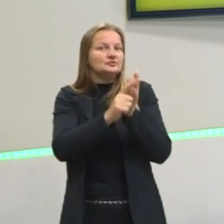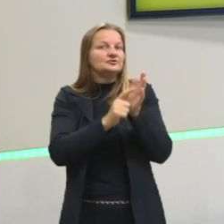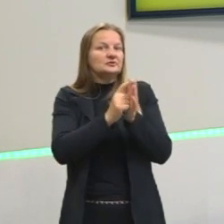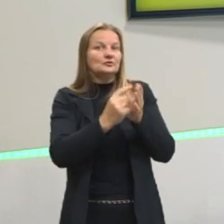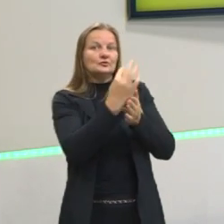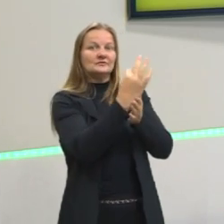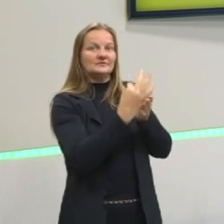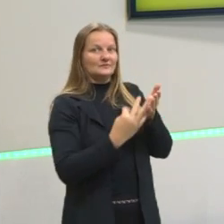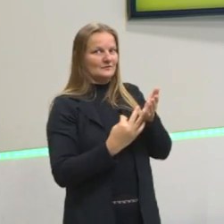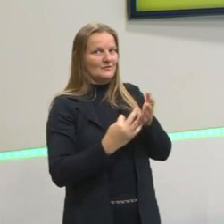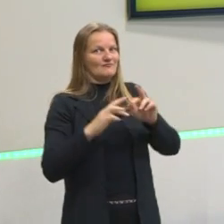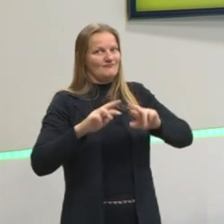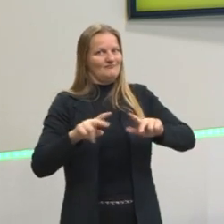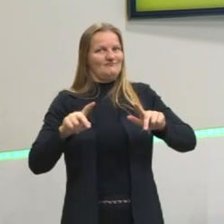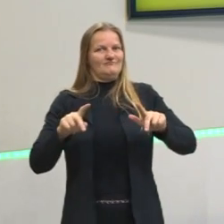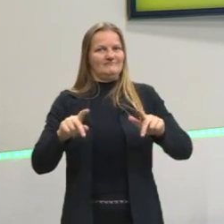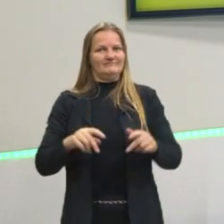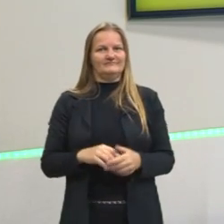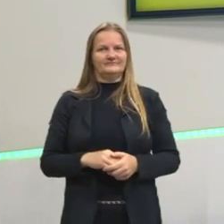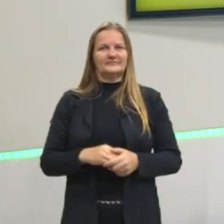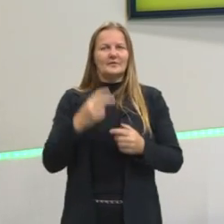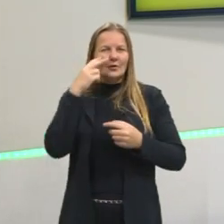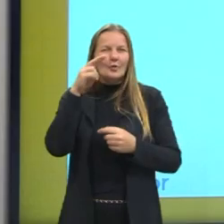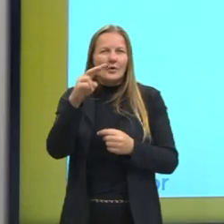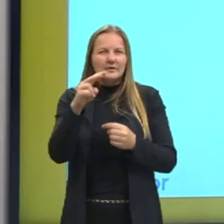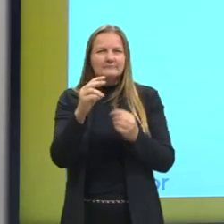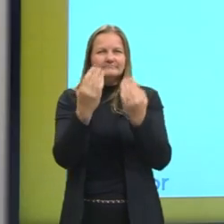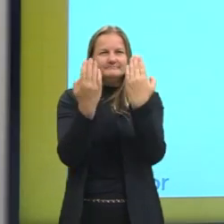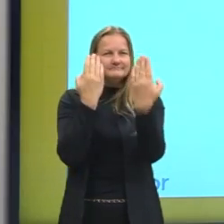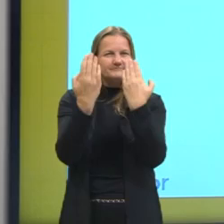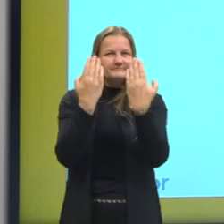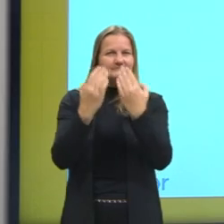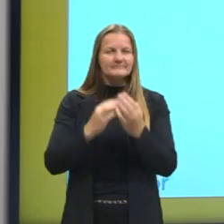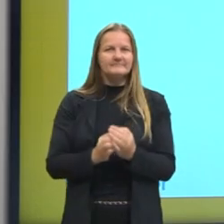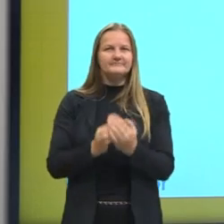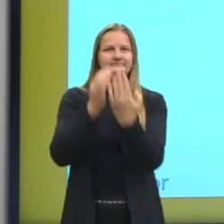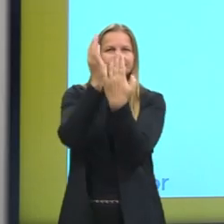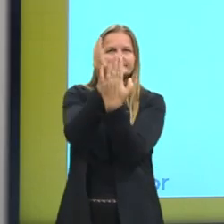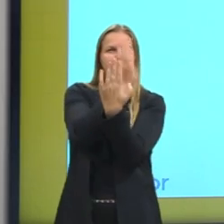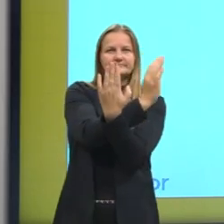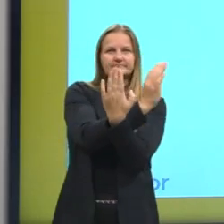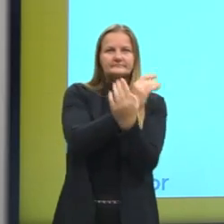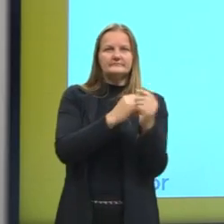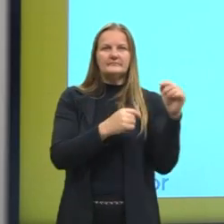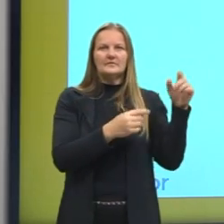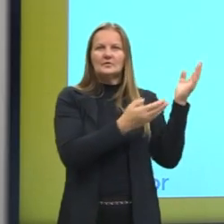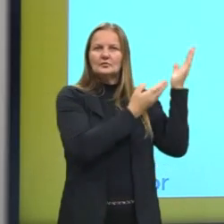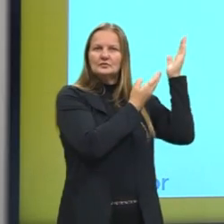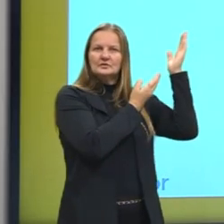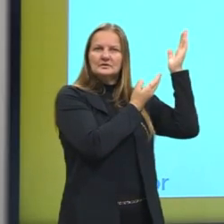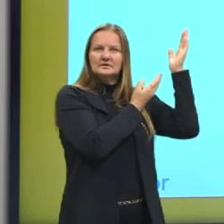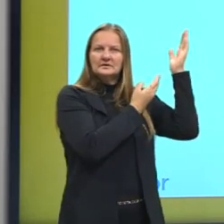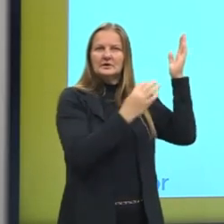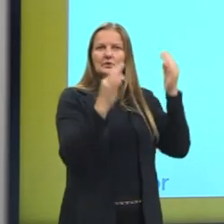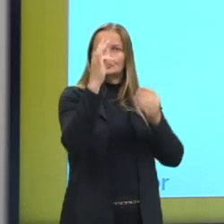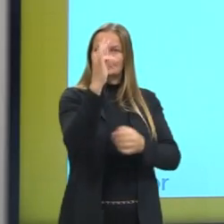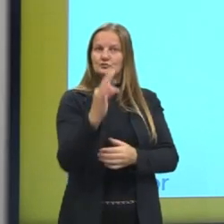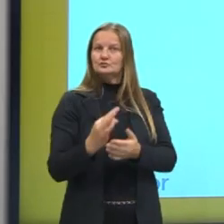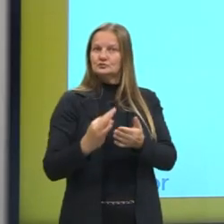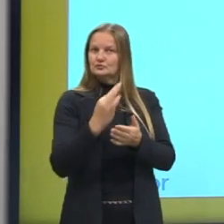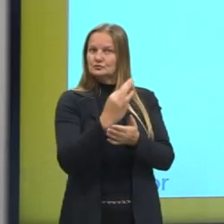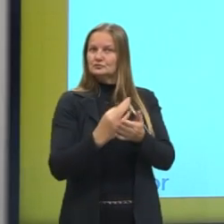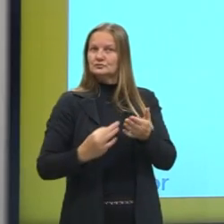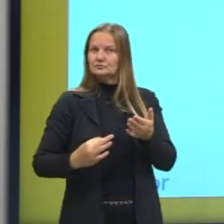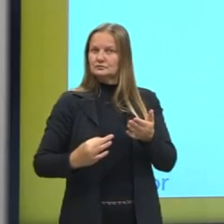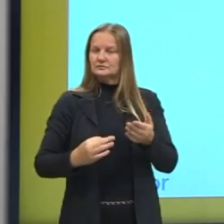gênero textual. Deem uma olhadinha aqui. A gente tem lá no cantinho o texto, né? E